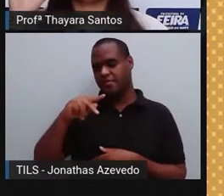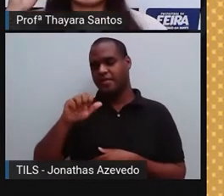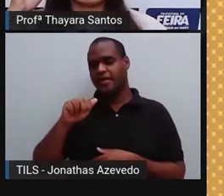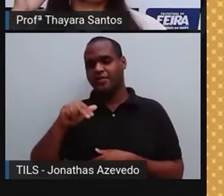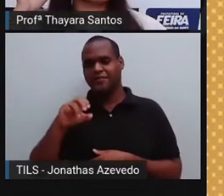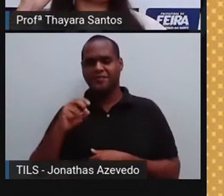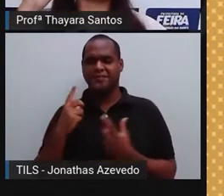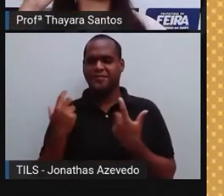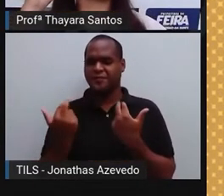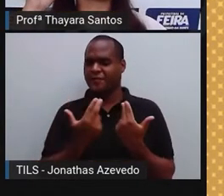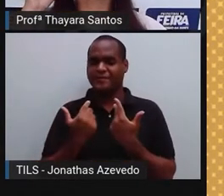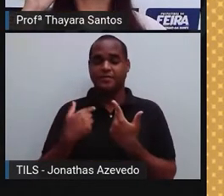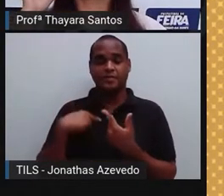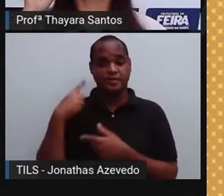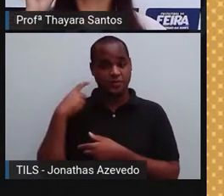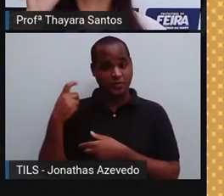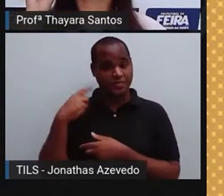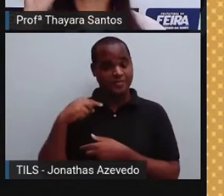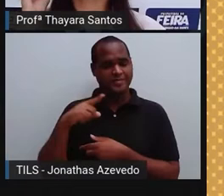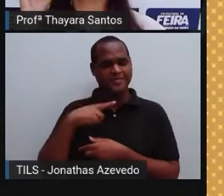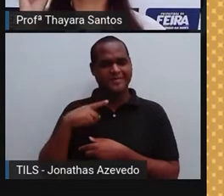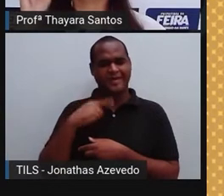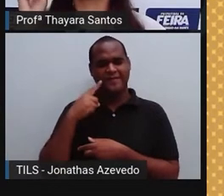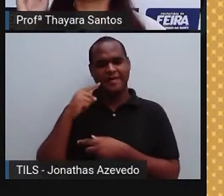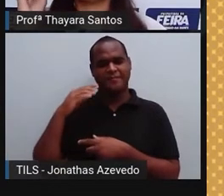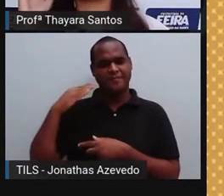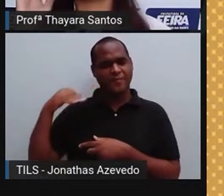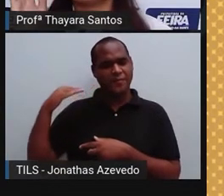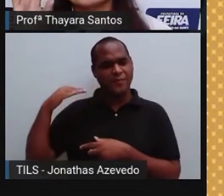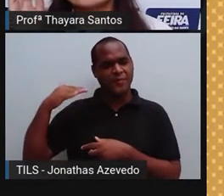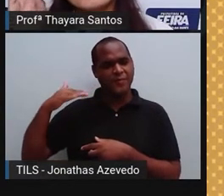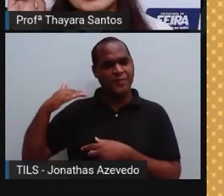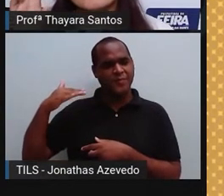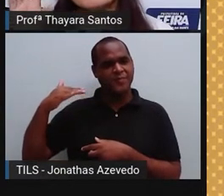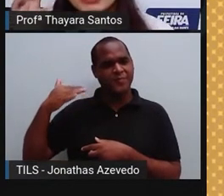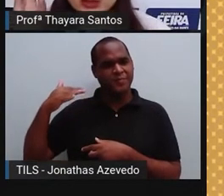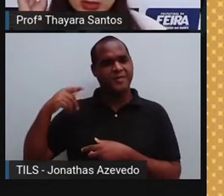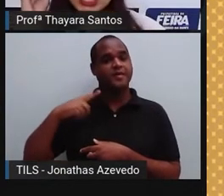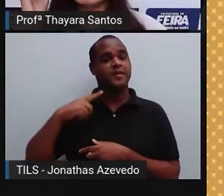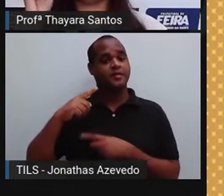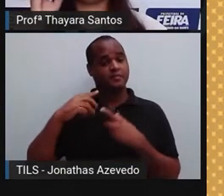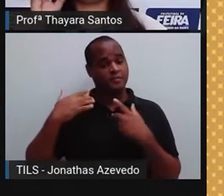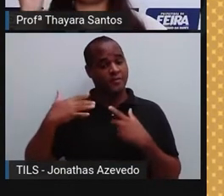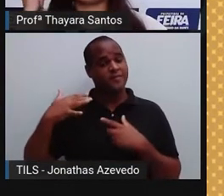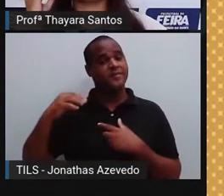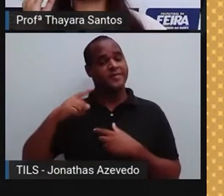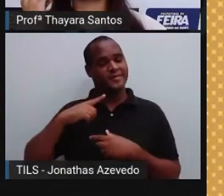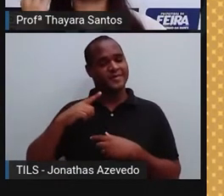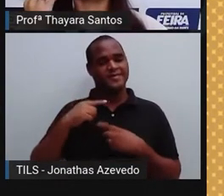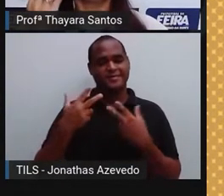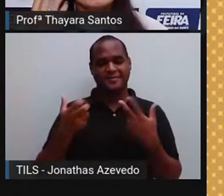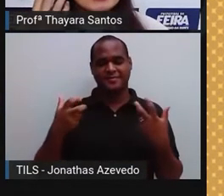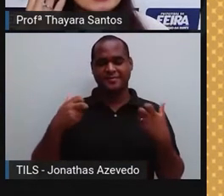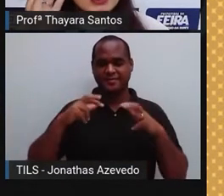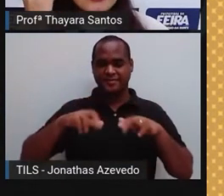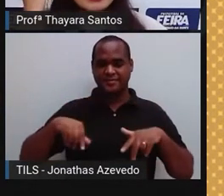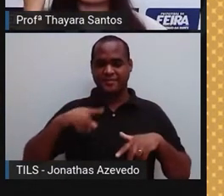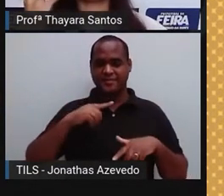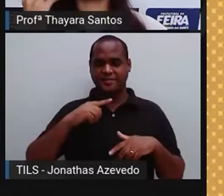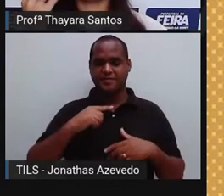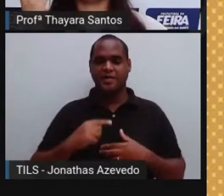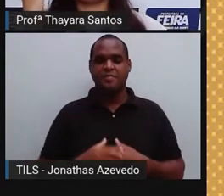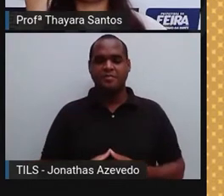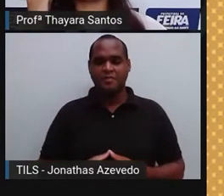coisa. A onda sonora chega até ele e ele fica vibrando. Esse tímpano fica vibrando. E ele vai emitir essa